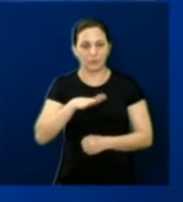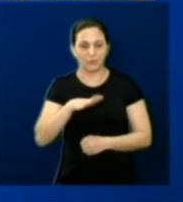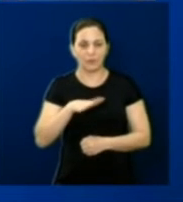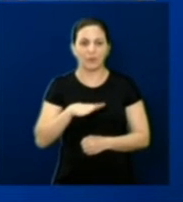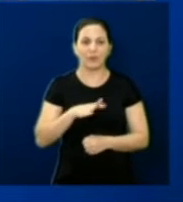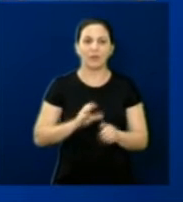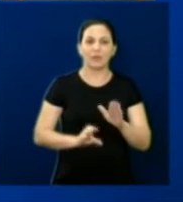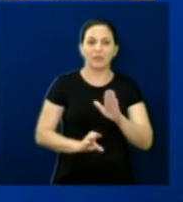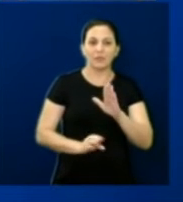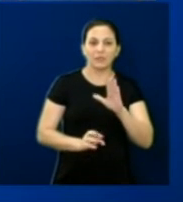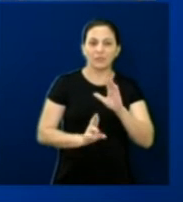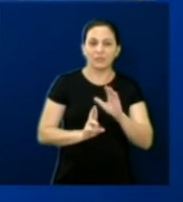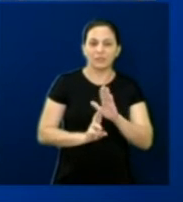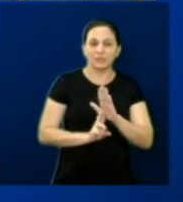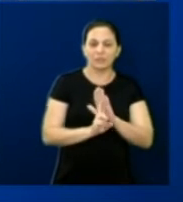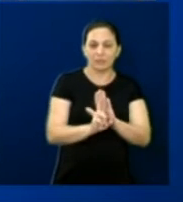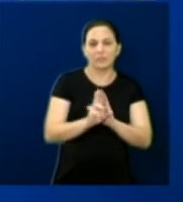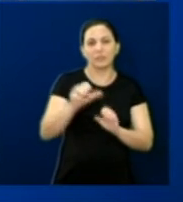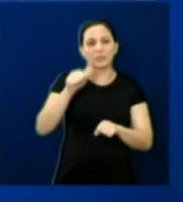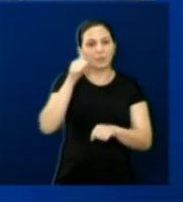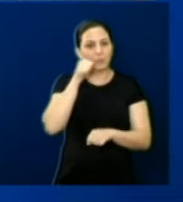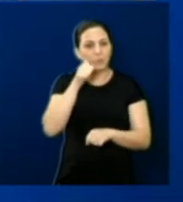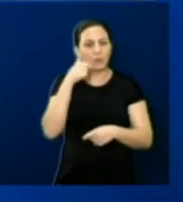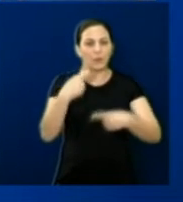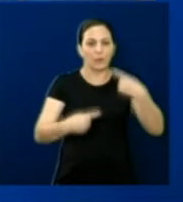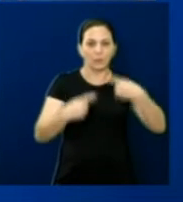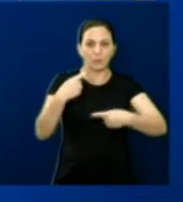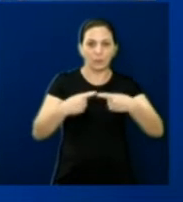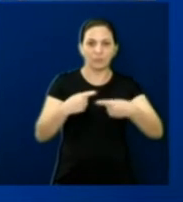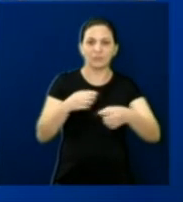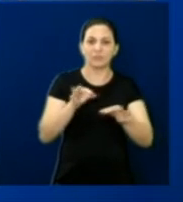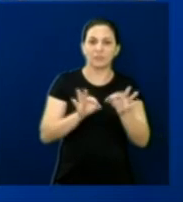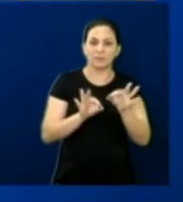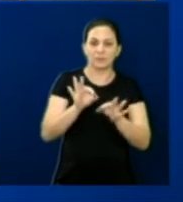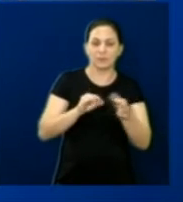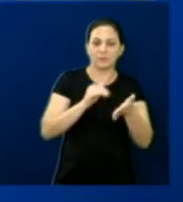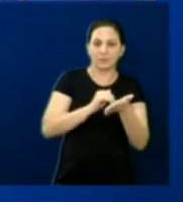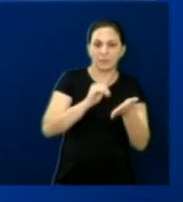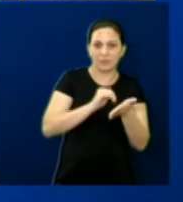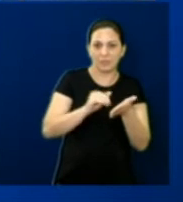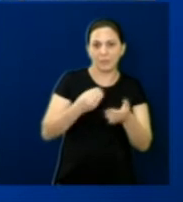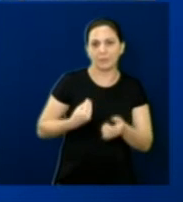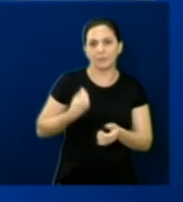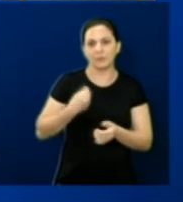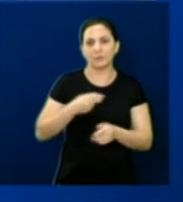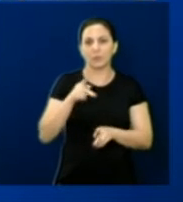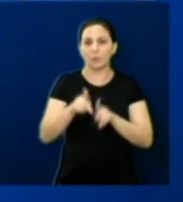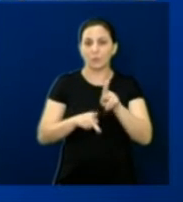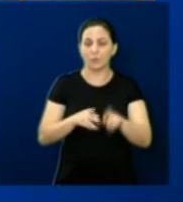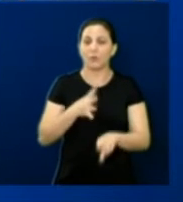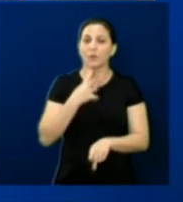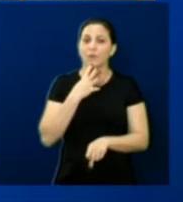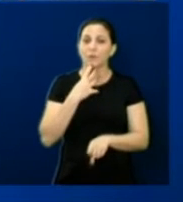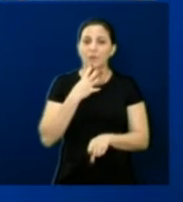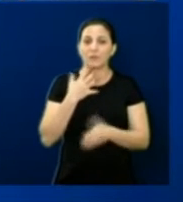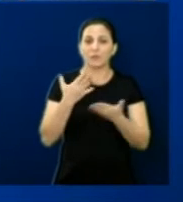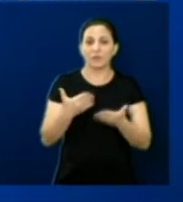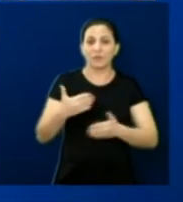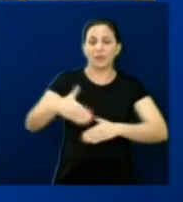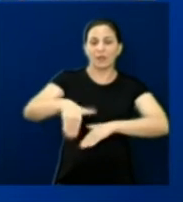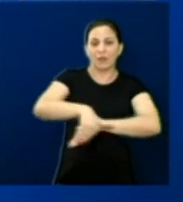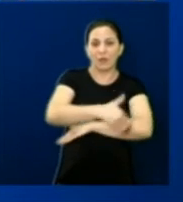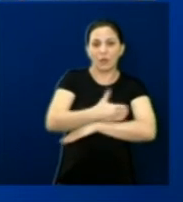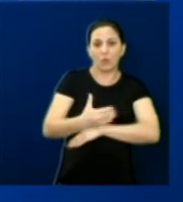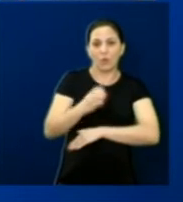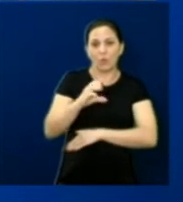ligado à Coordenadoria de Políticas para Mulheres e à Secretaria de Planejamento e Participação Popular, para quem ainda não conhece, quiser conhecer, fica na rua